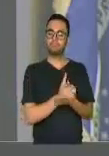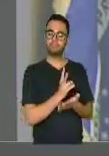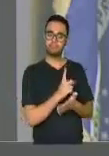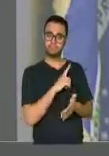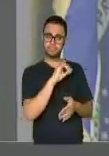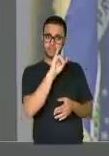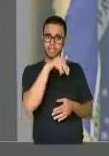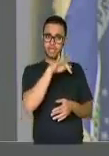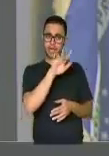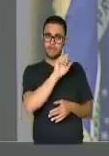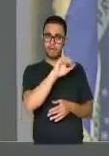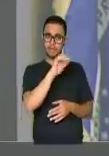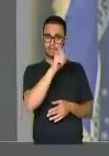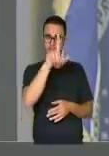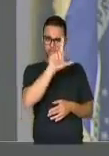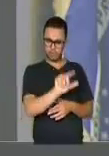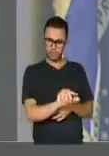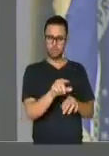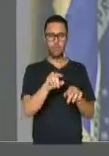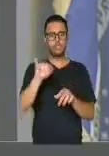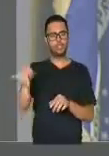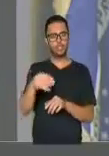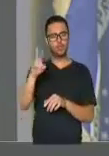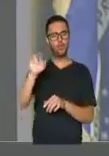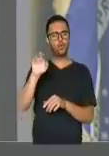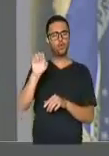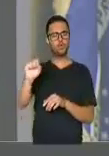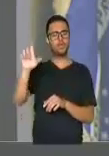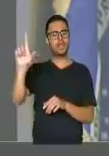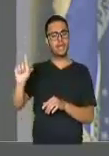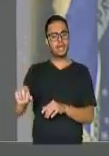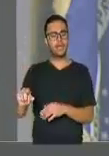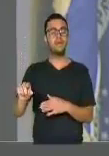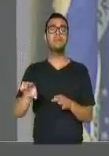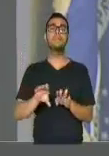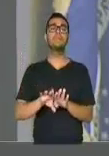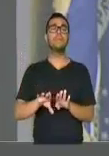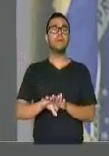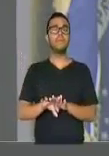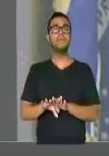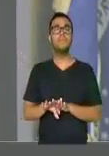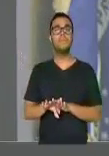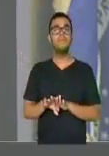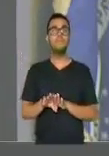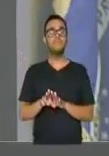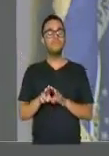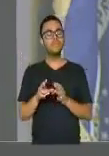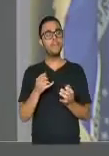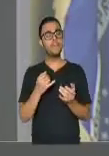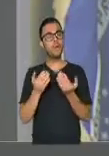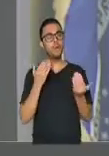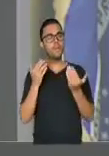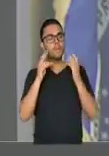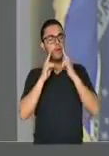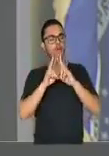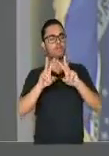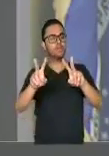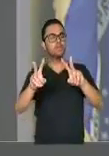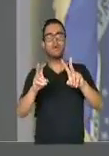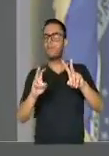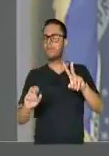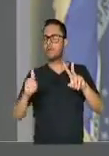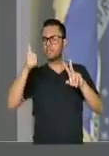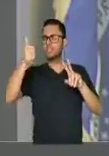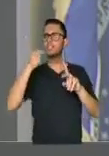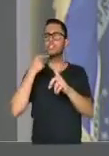inflação caindo, os juros caindo e uma visão positiva